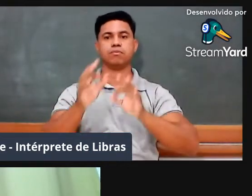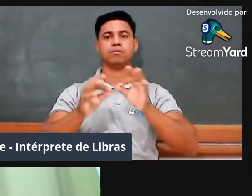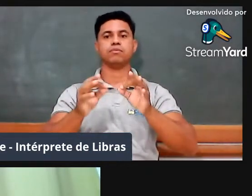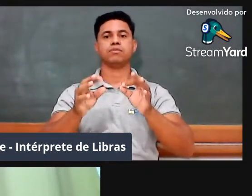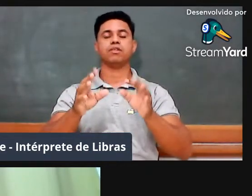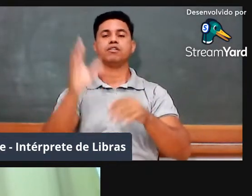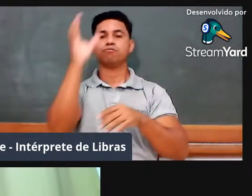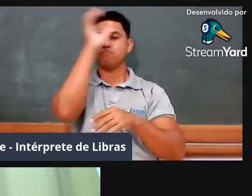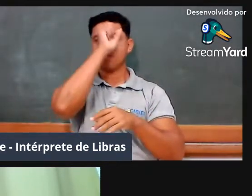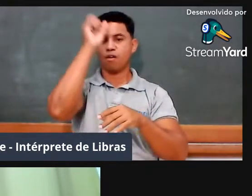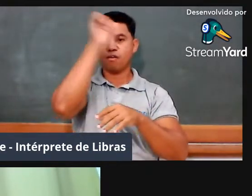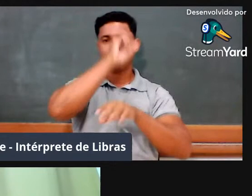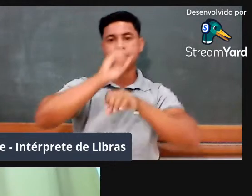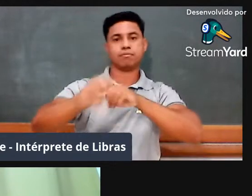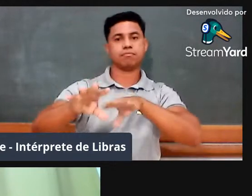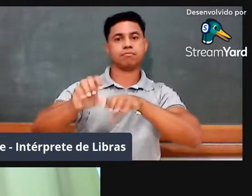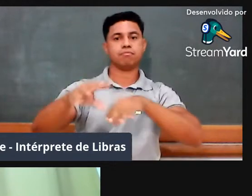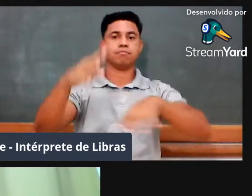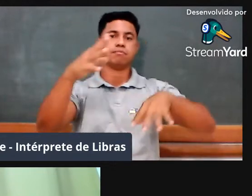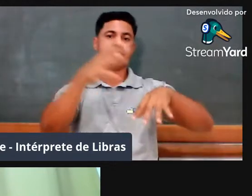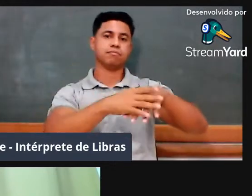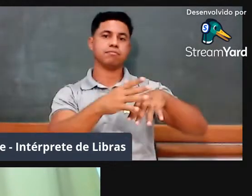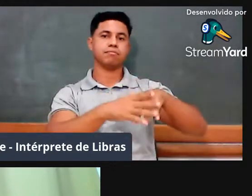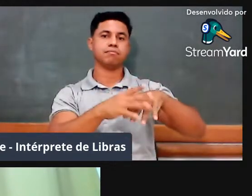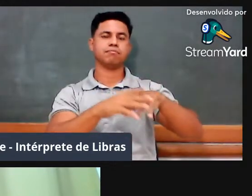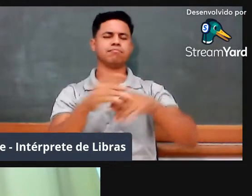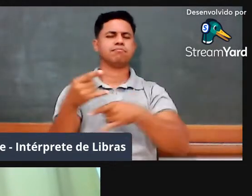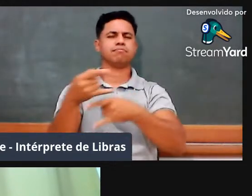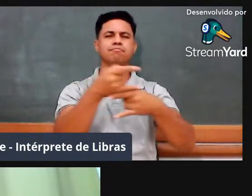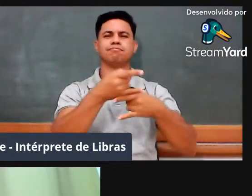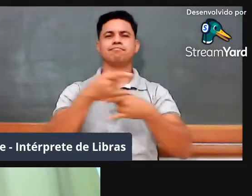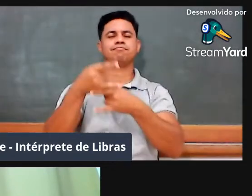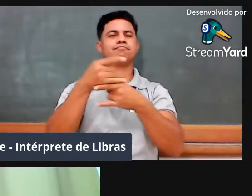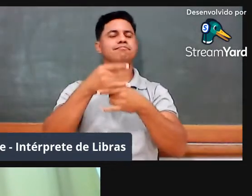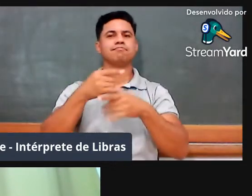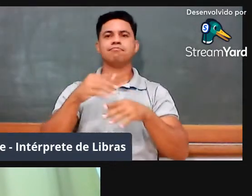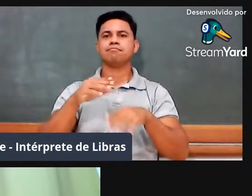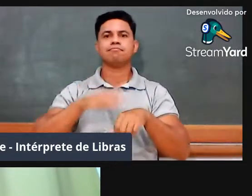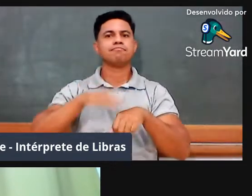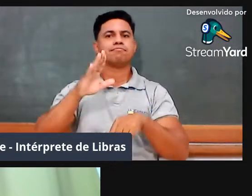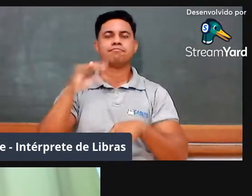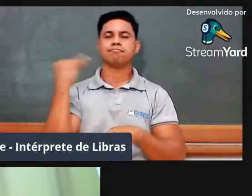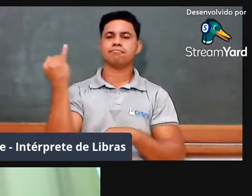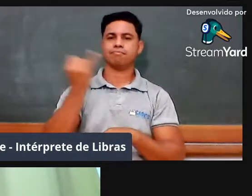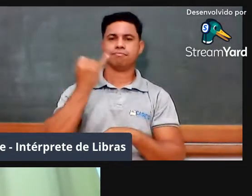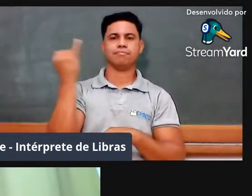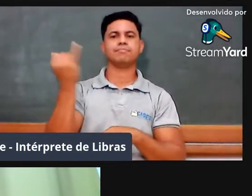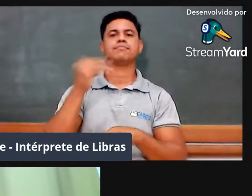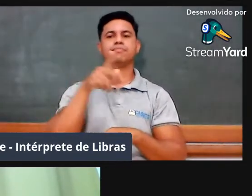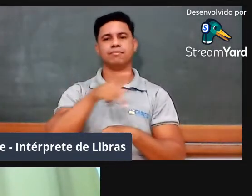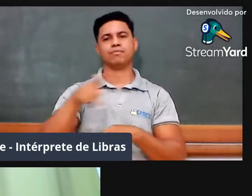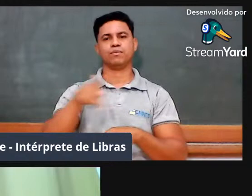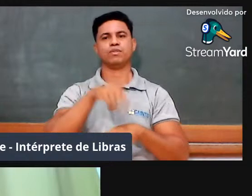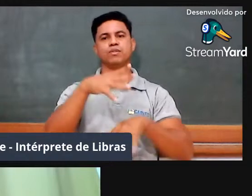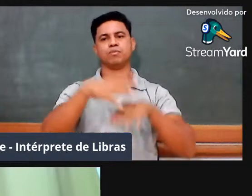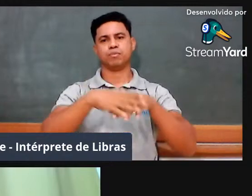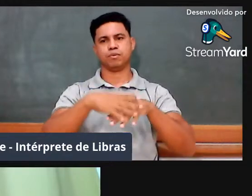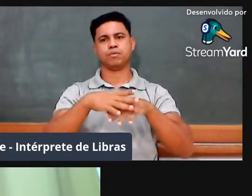que essa webinar é de grande valia aos nossos professores de matemática e pedagogos também.